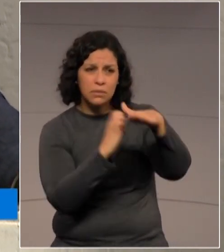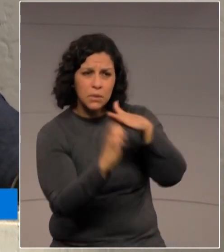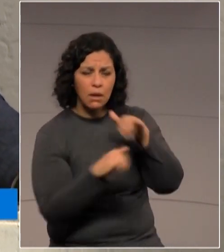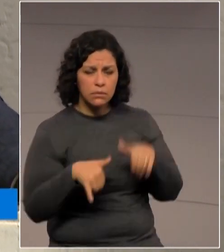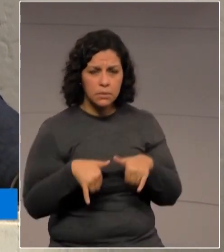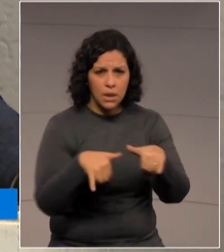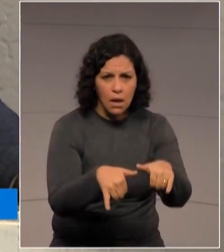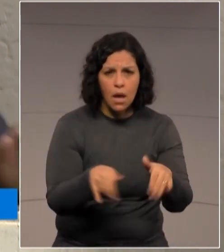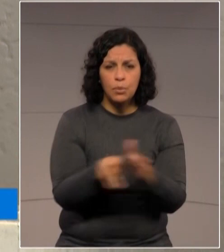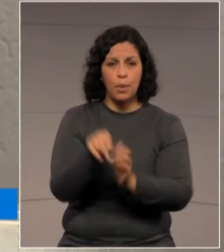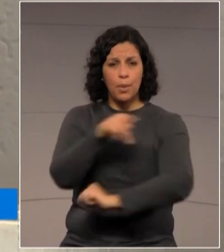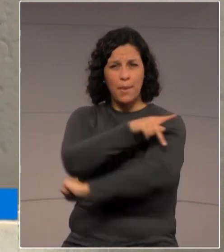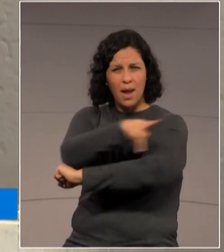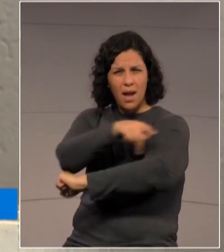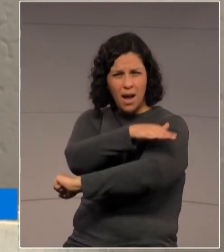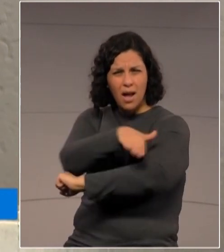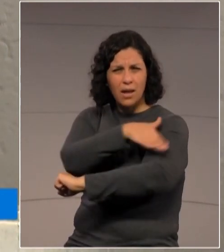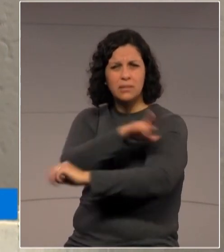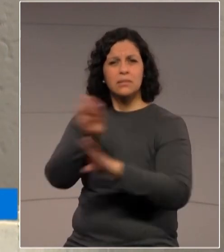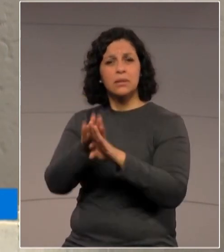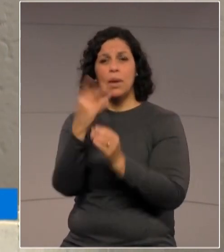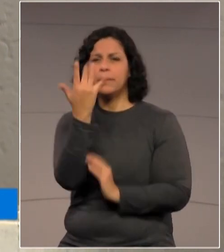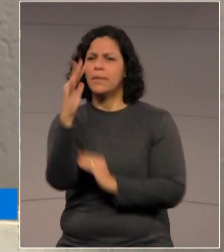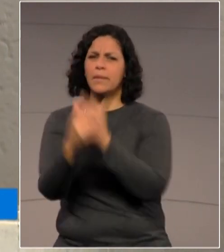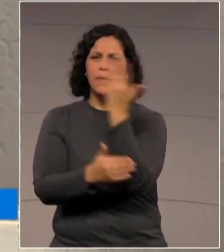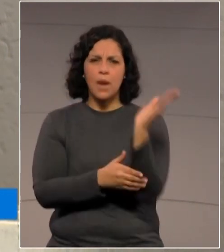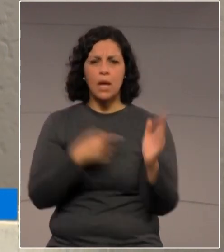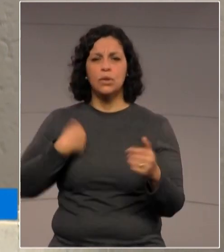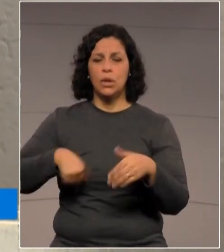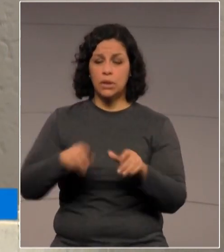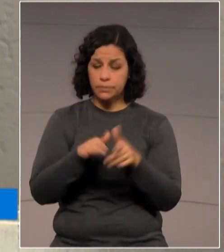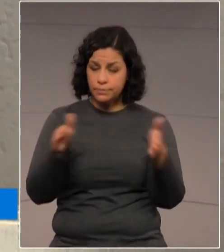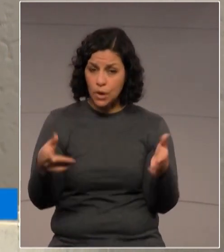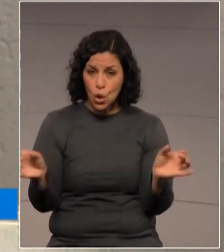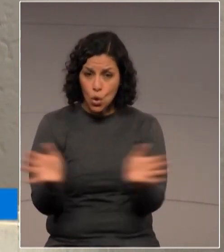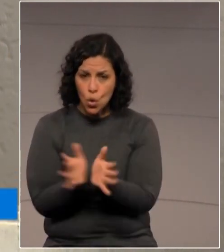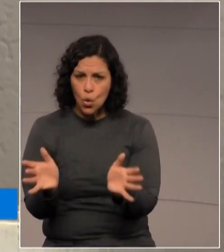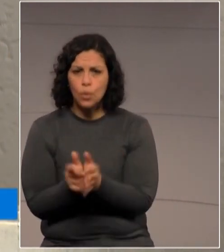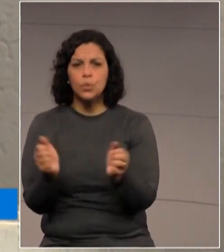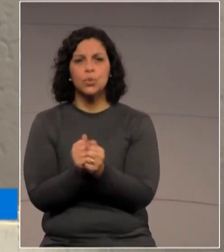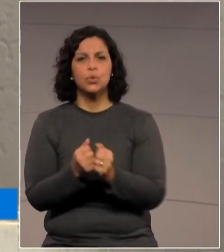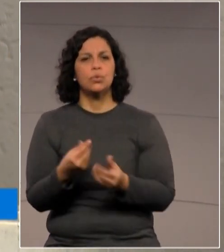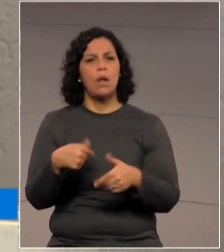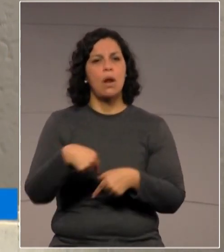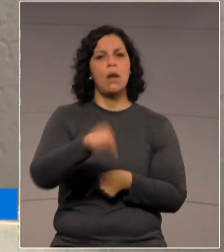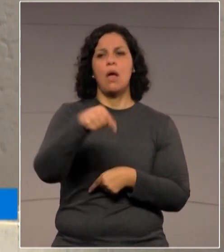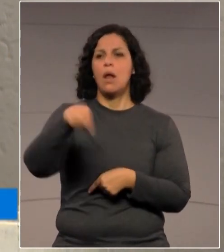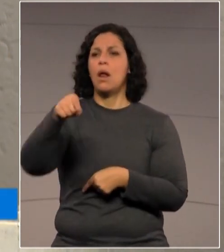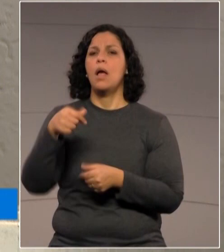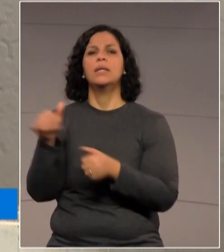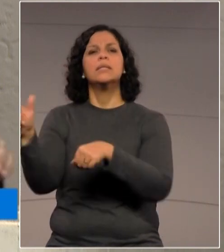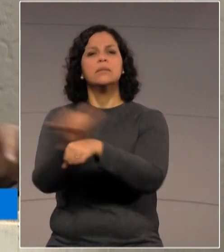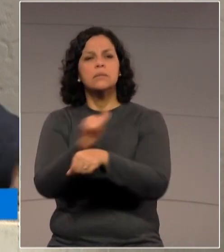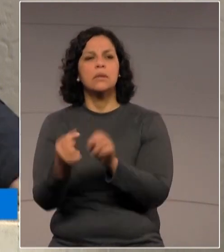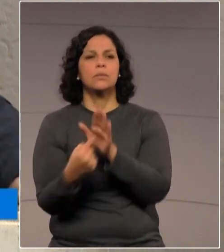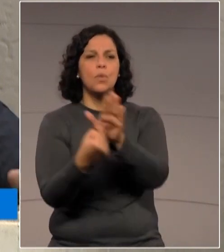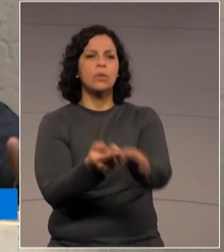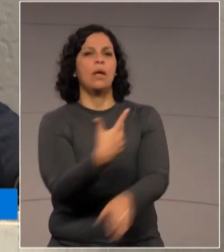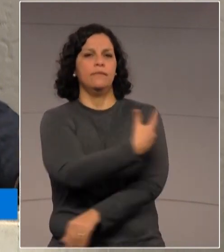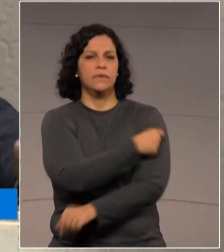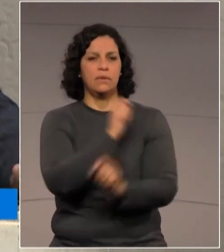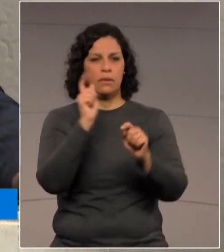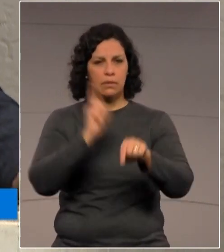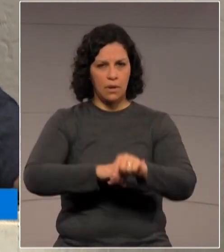mercados, para as praças, para os parques. Mas é preciso chegar mais perto das pessoas. As estratégias,